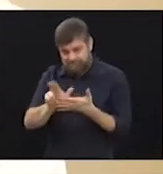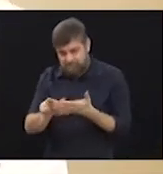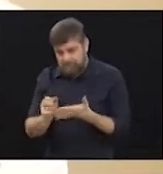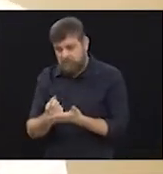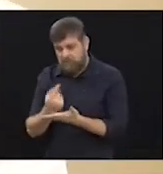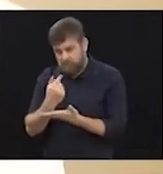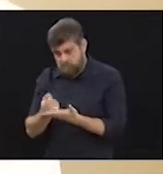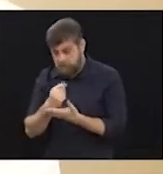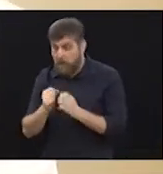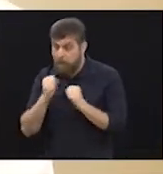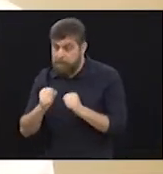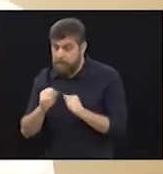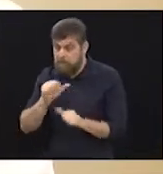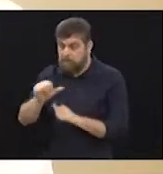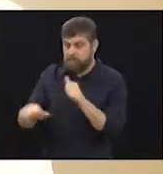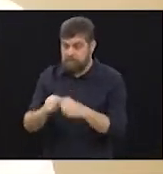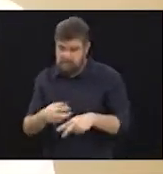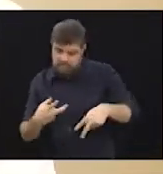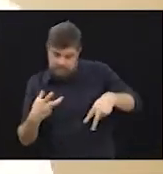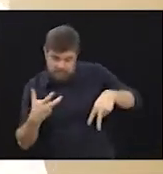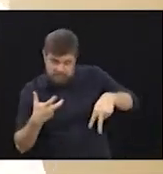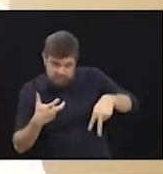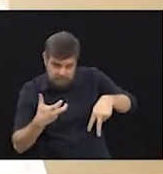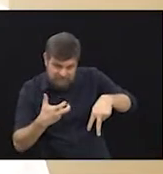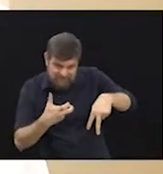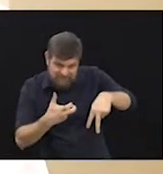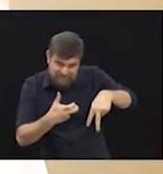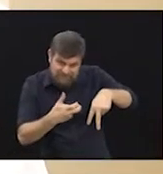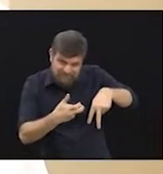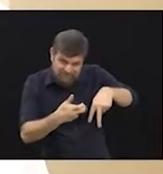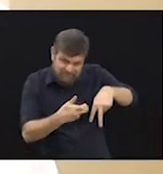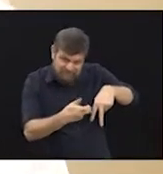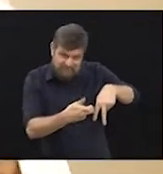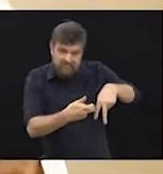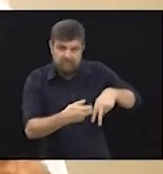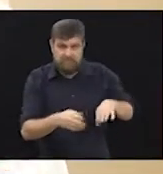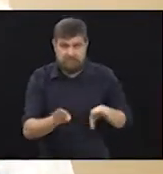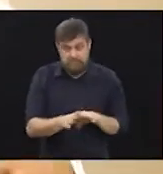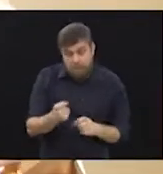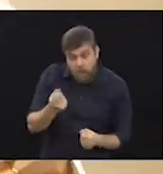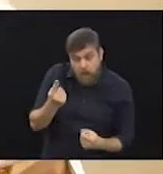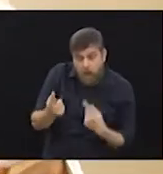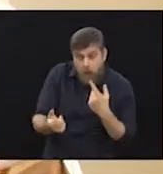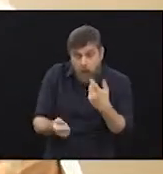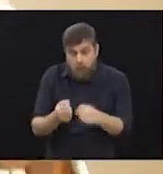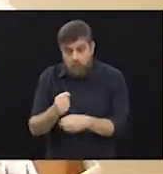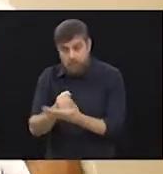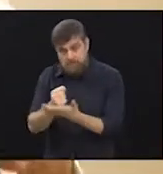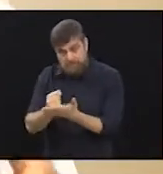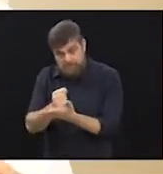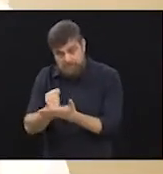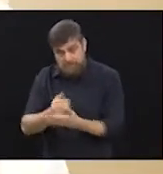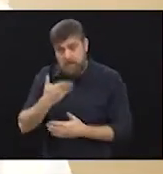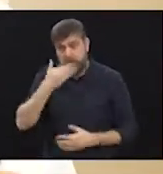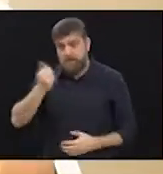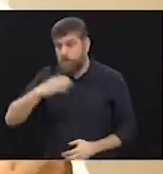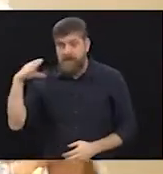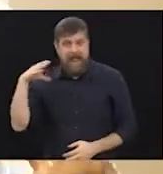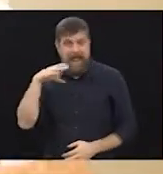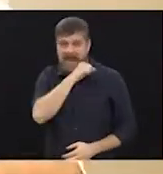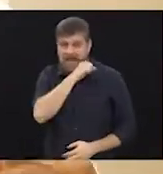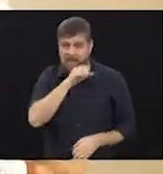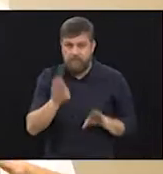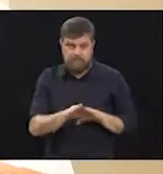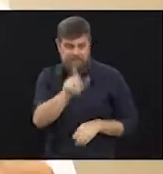medicamento que você pode fazer a aplicação intraarticular. Alguns deles, para uma melhora mais imediata,